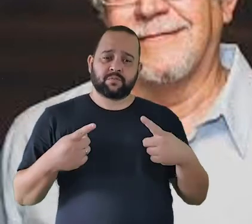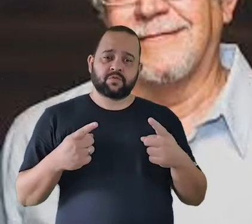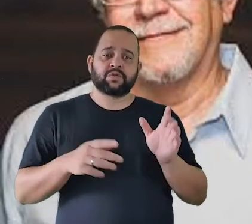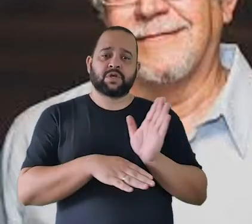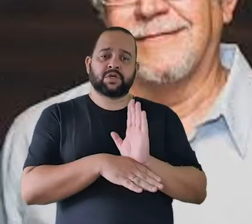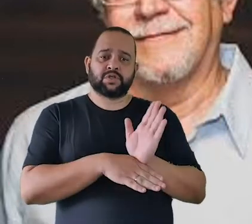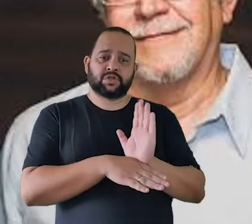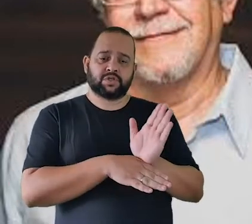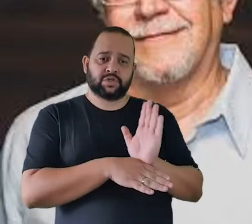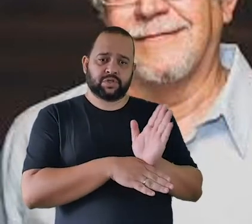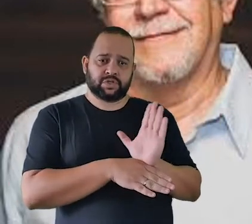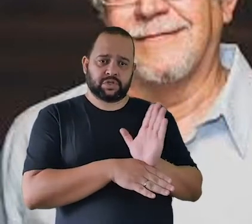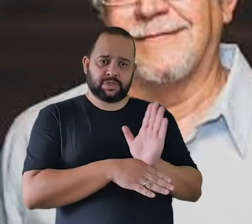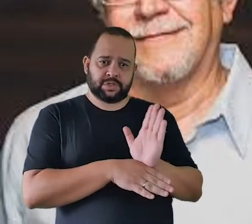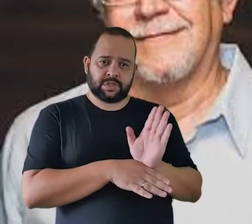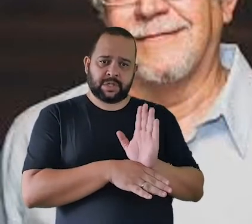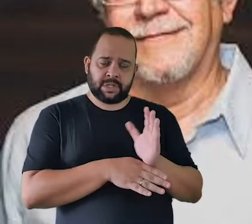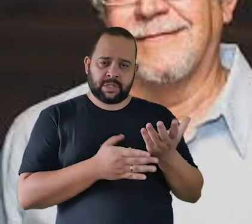trilhas